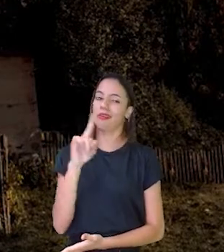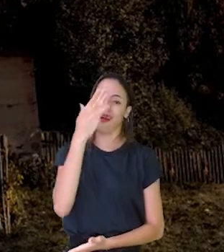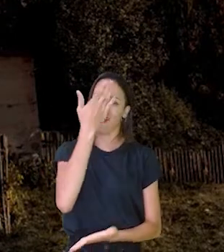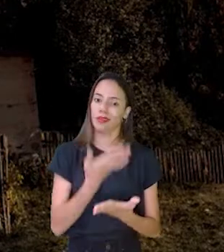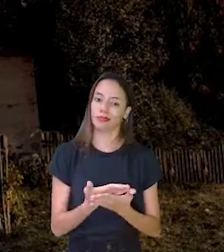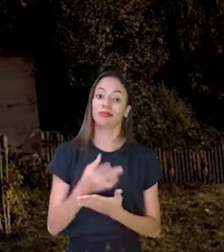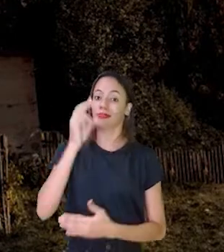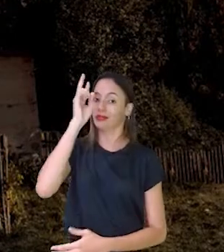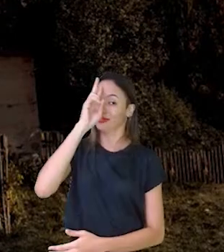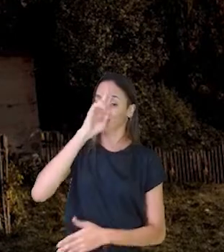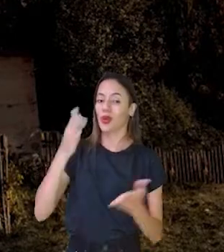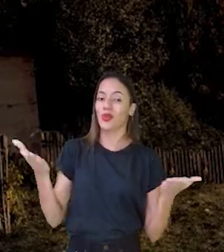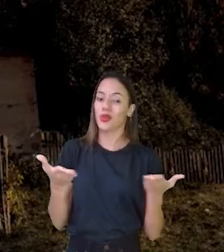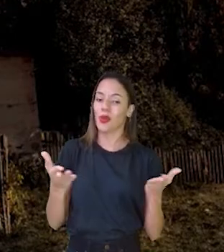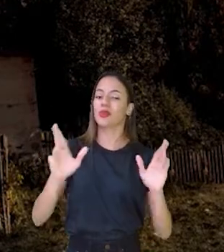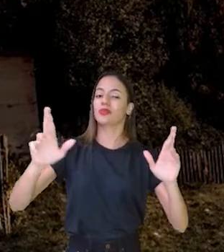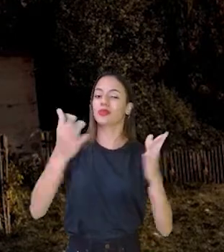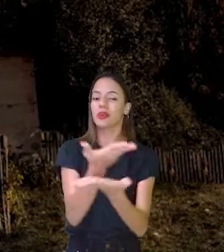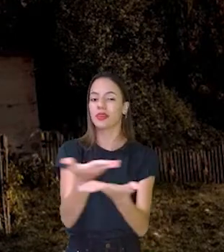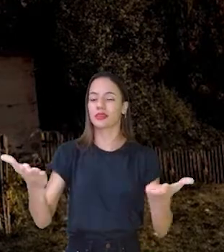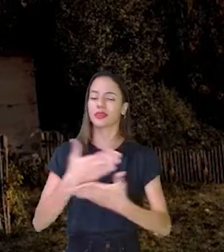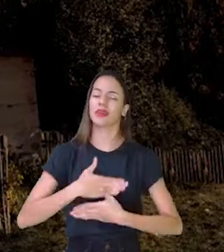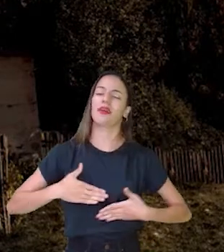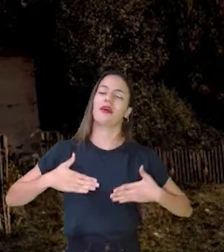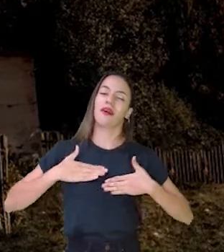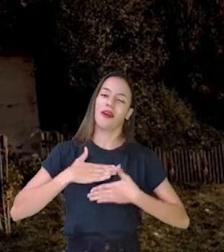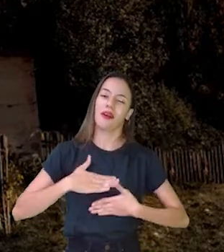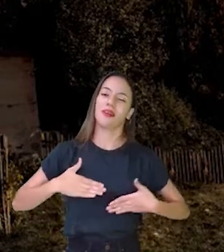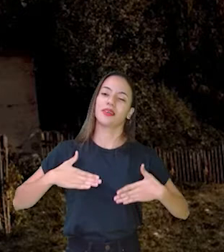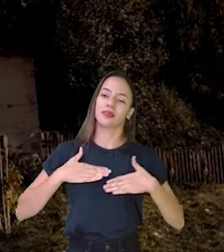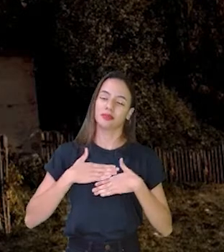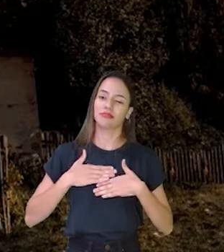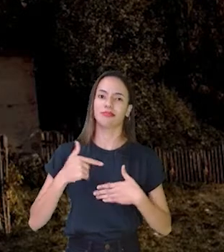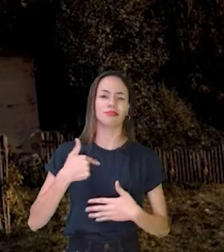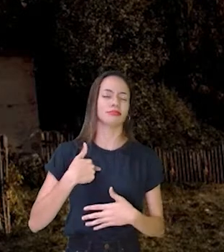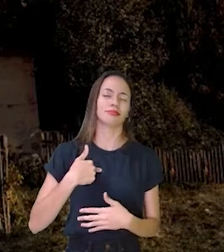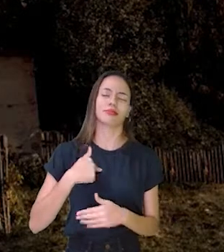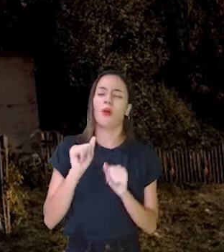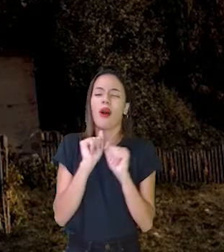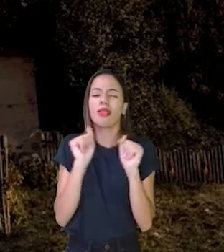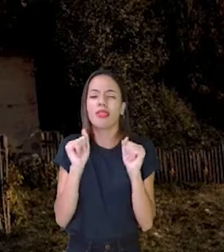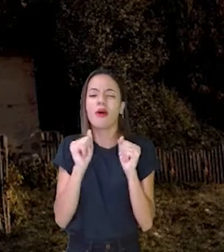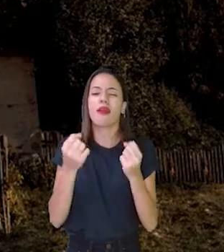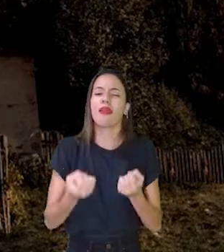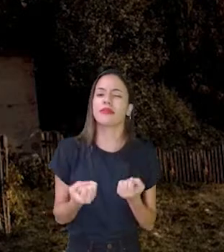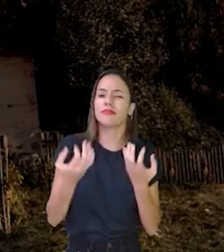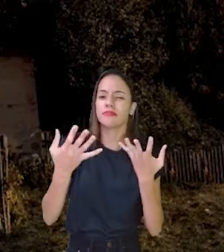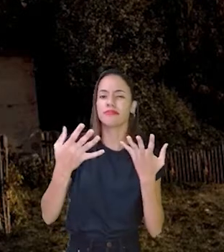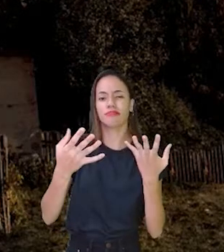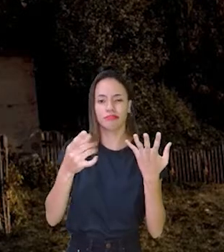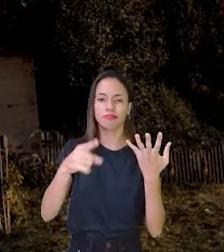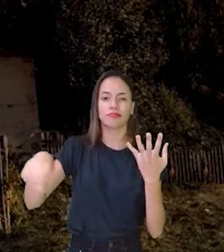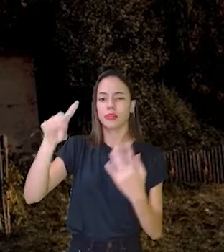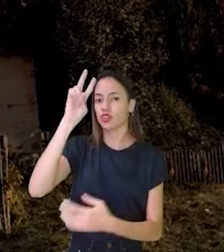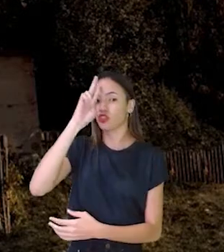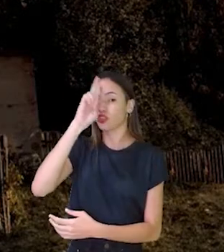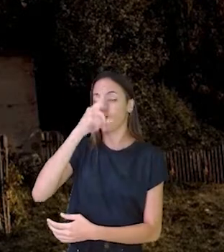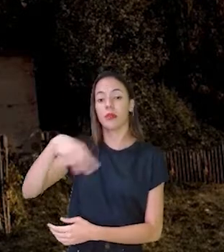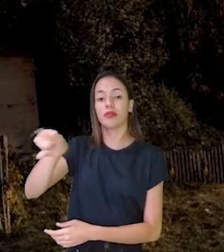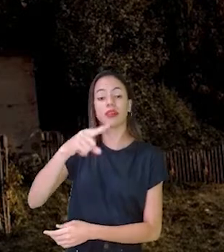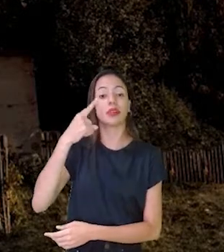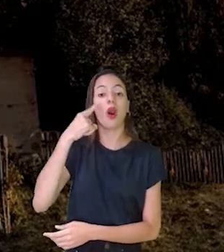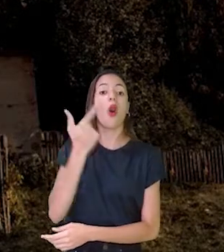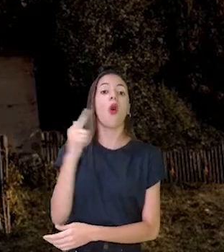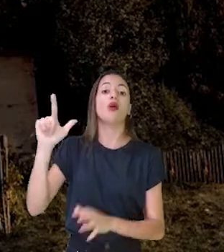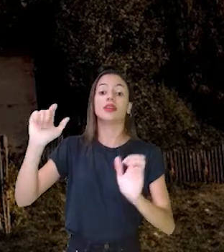hoje Eu espero Que você tenha gostado Eu amei contar Essa história Para vocês Ó E tenho outra Surpresa Para